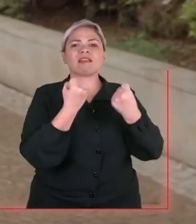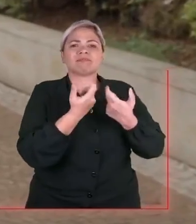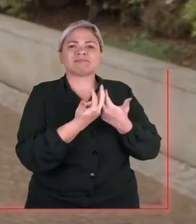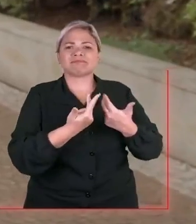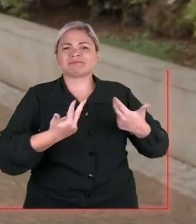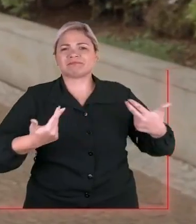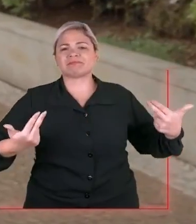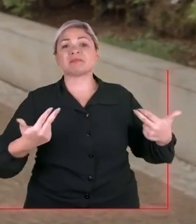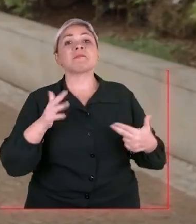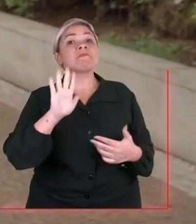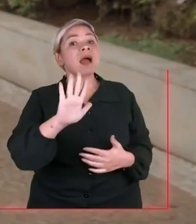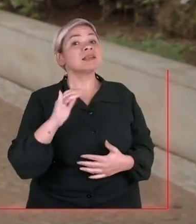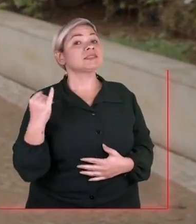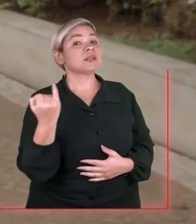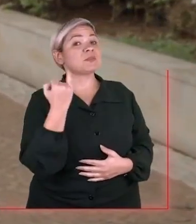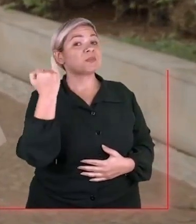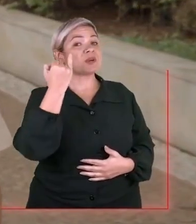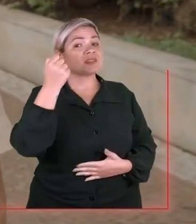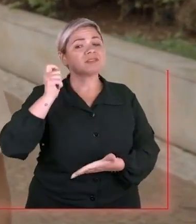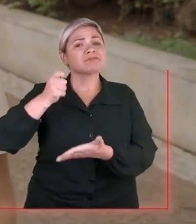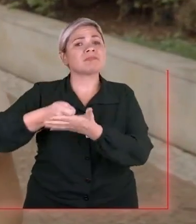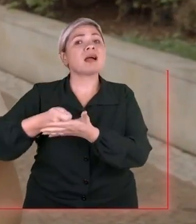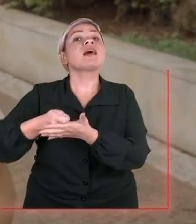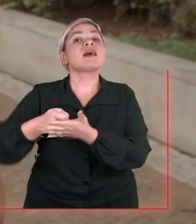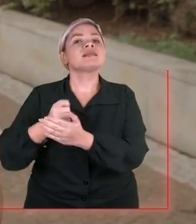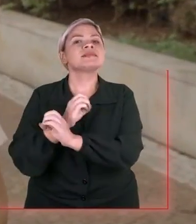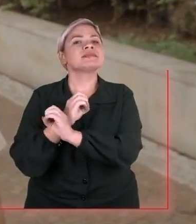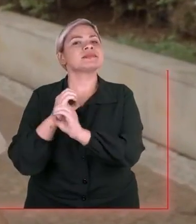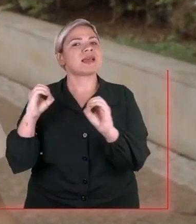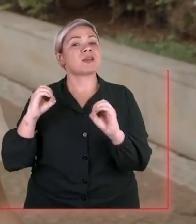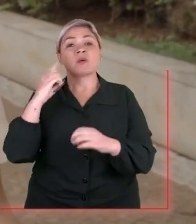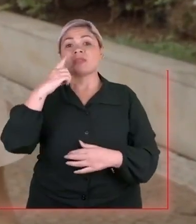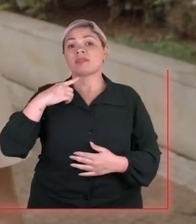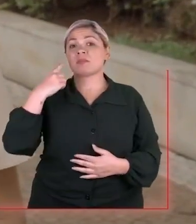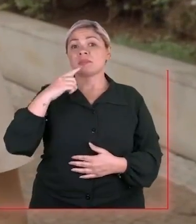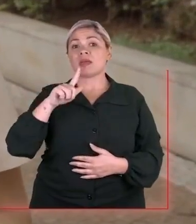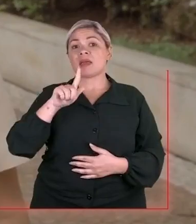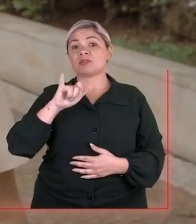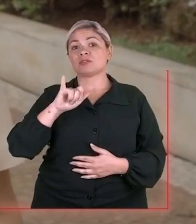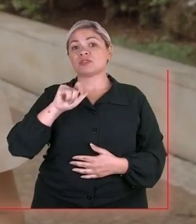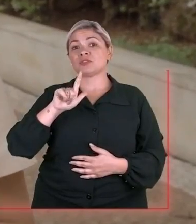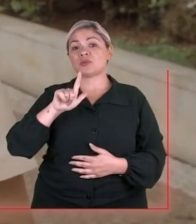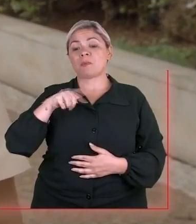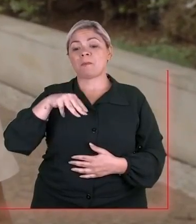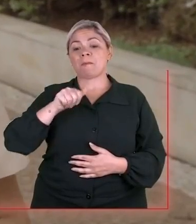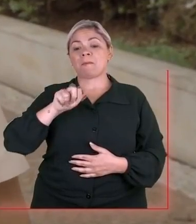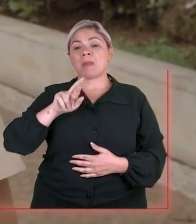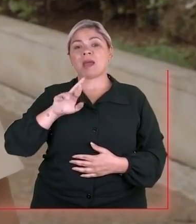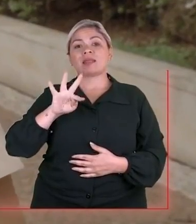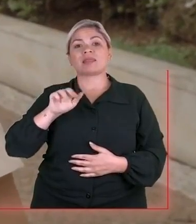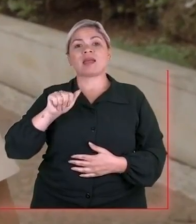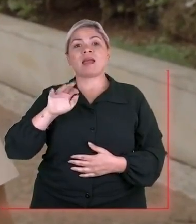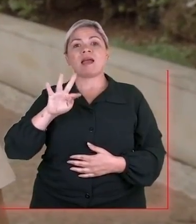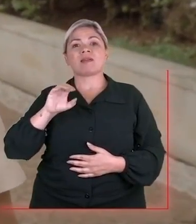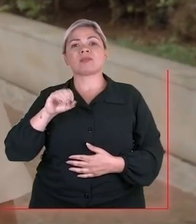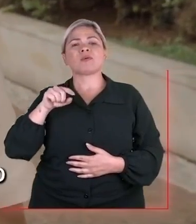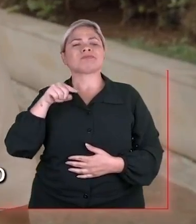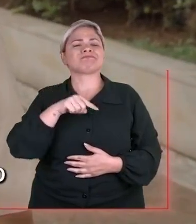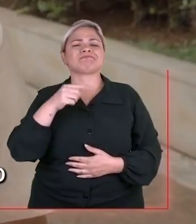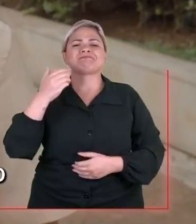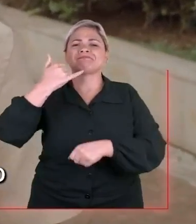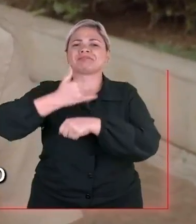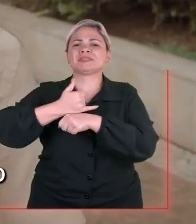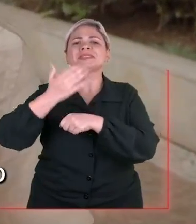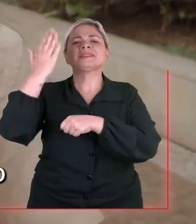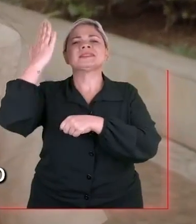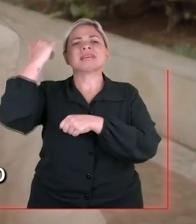Mas o mais importante, podemos adotar a tarifa zero. O deputado federal Gilmar Tato é uma autoridade neste assunto. Ele